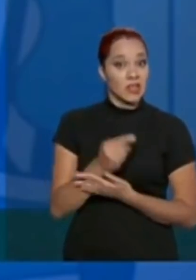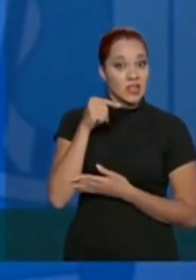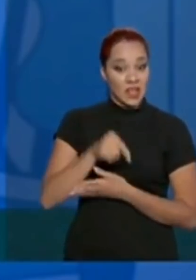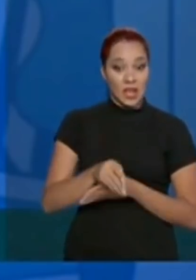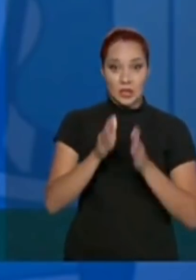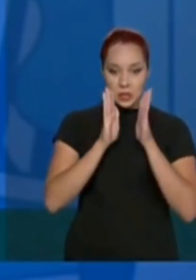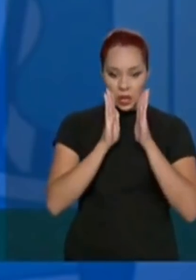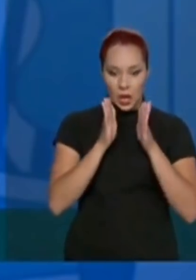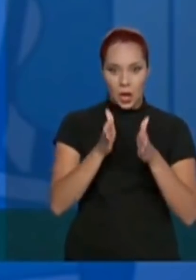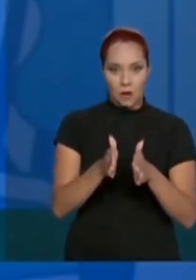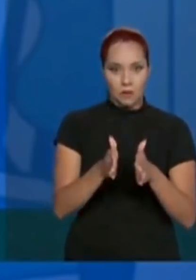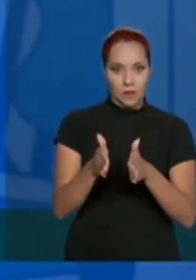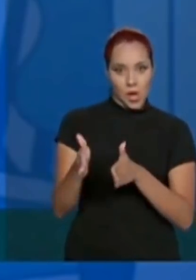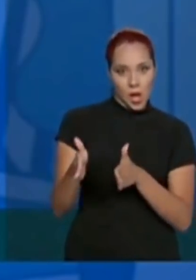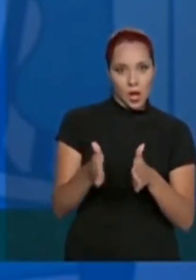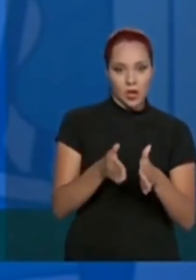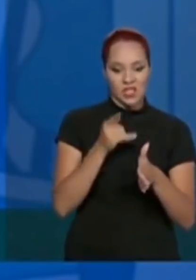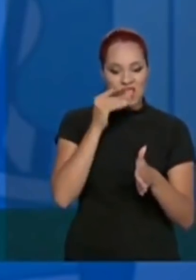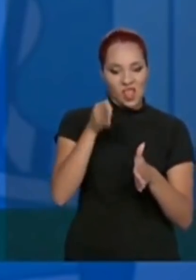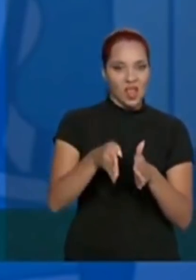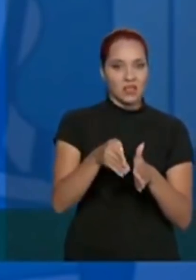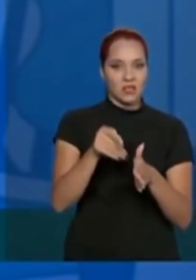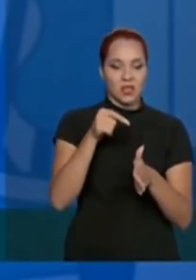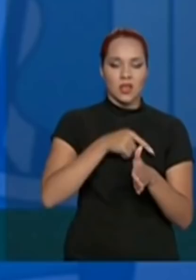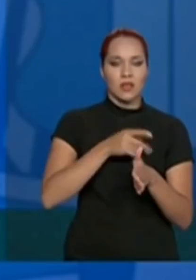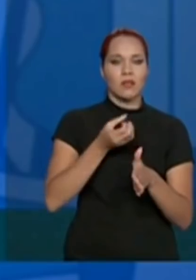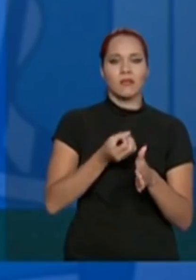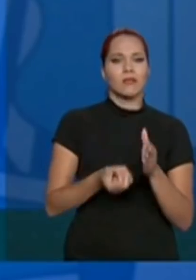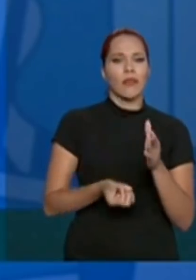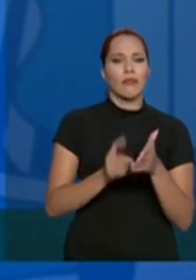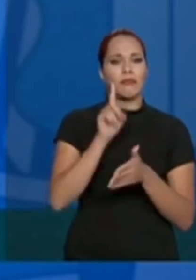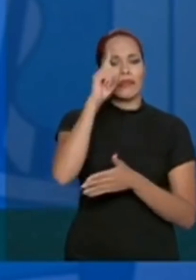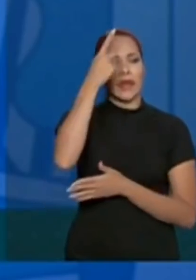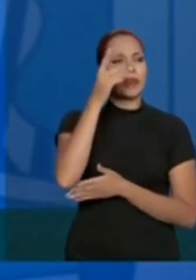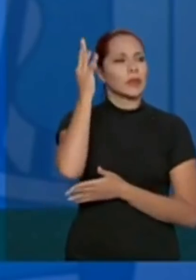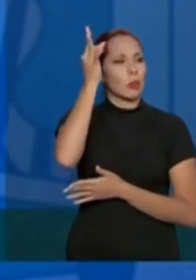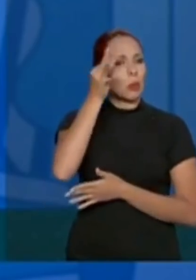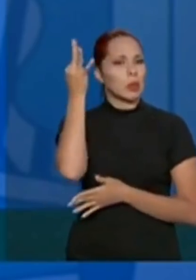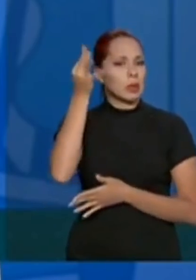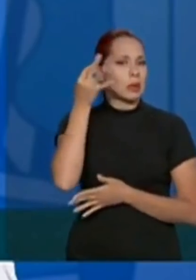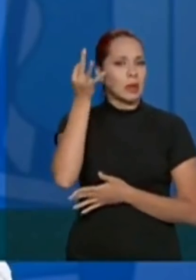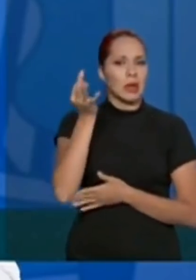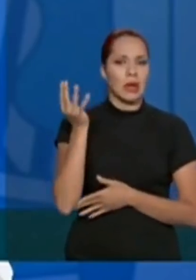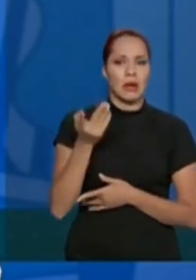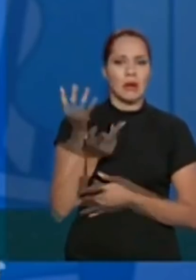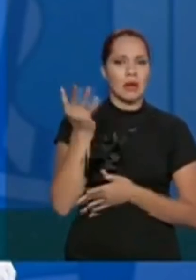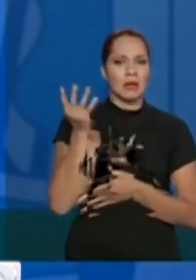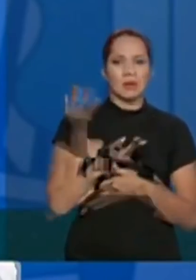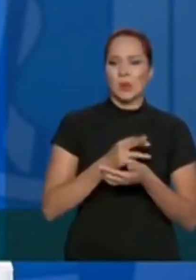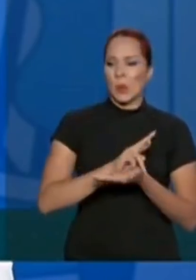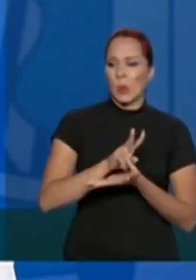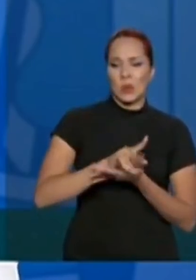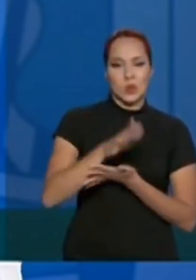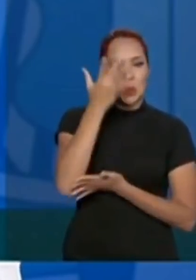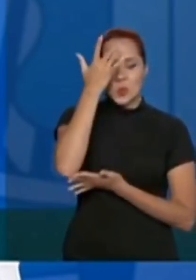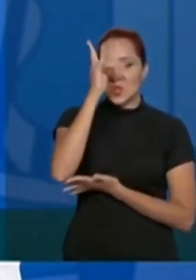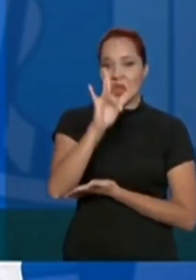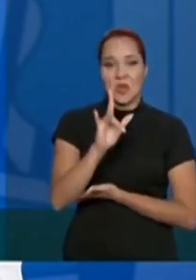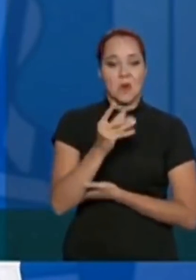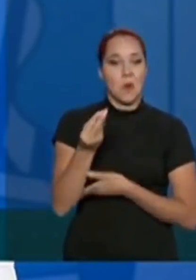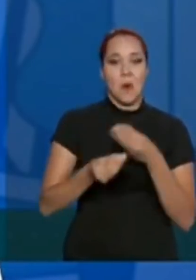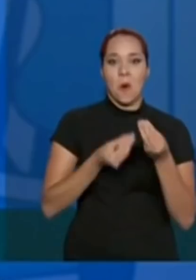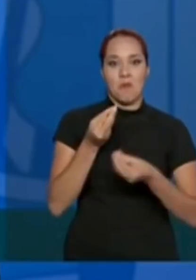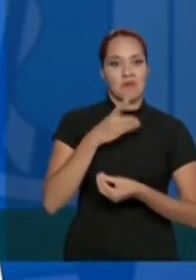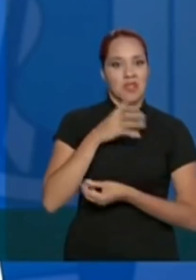caminho de, e criam essas teorias de negócio vertical, oblico, horizontal, não sei de onde vem essas